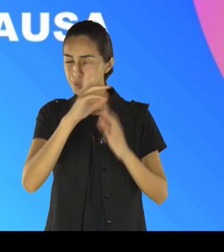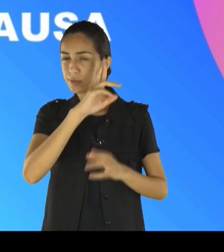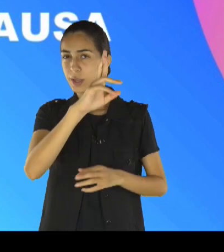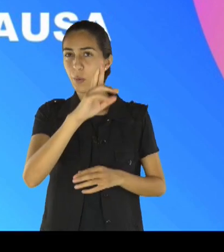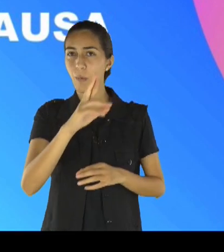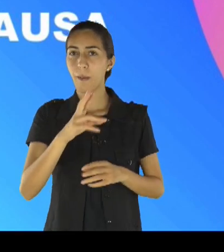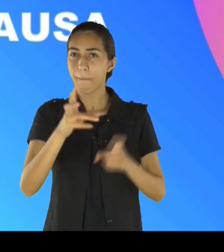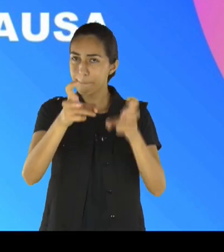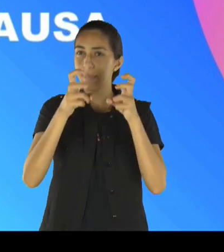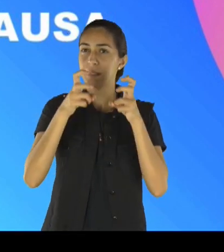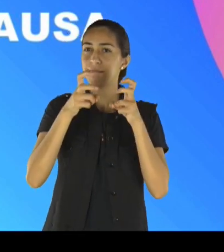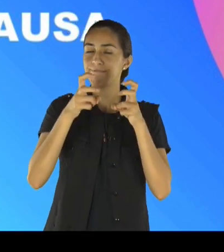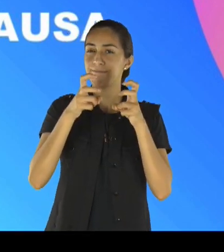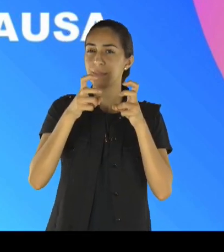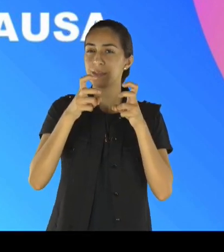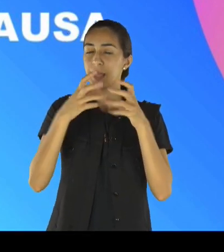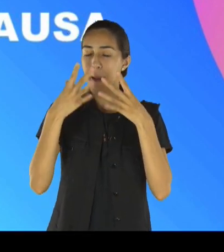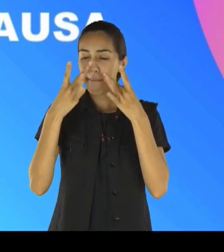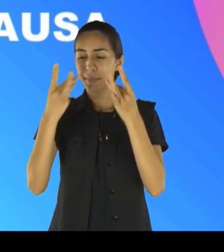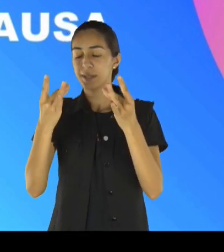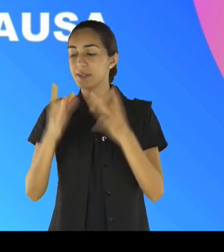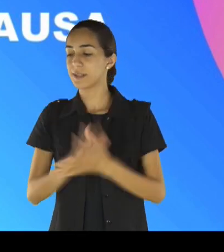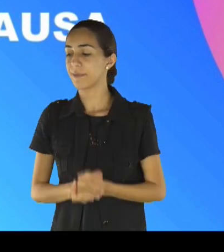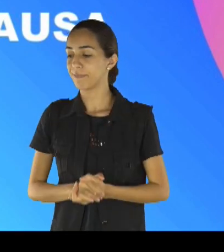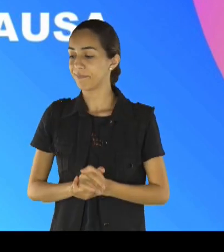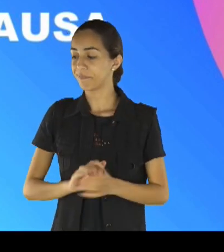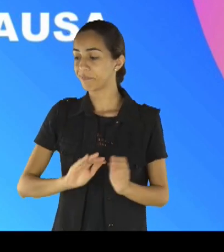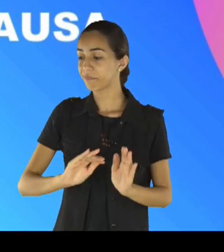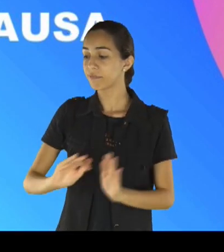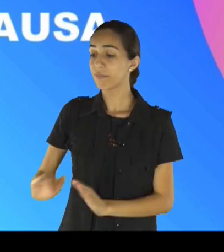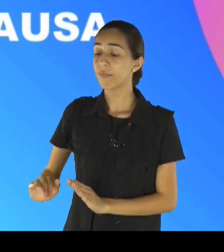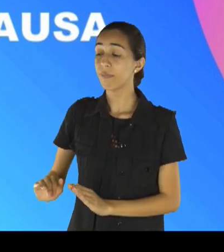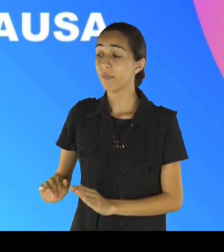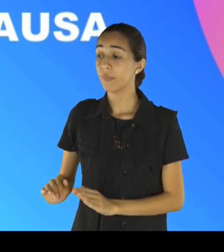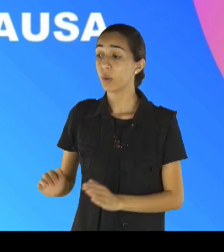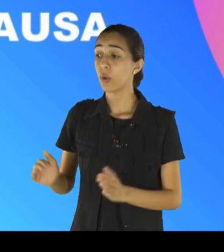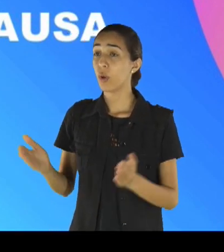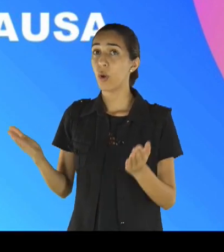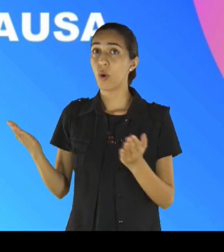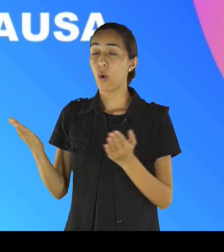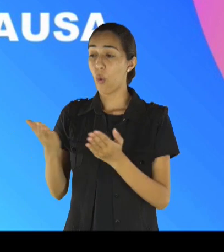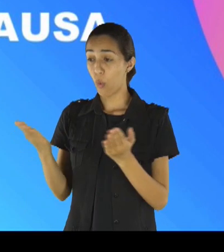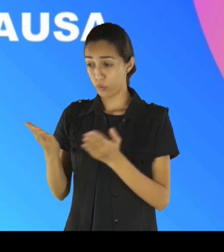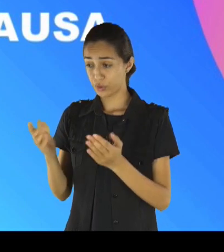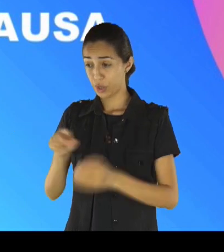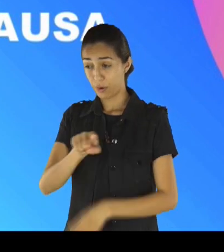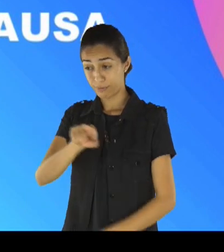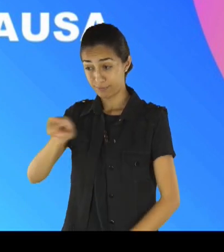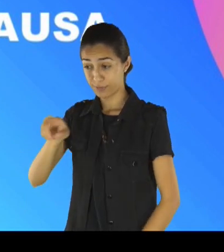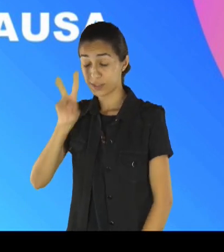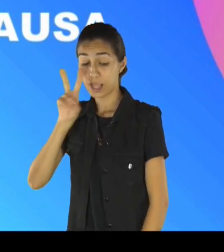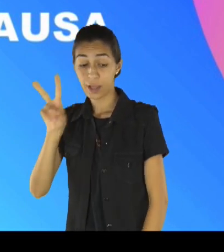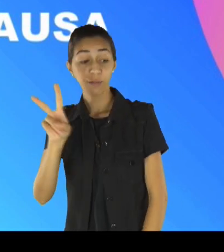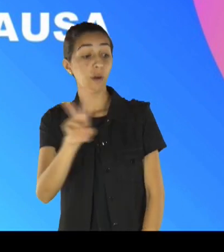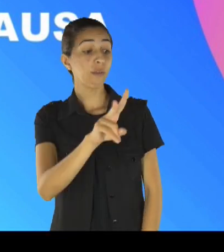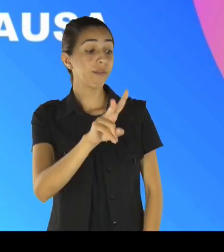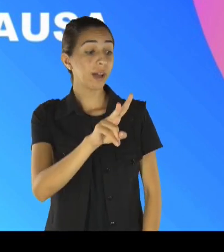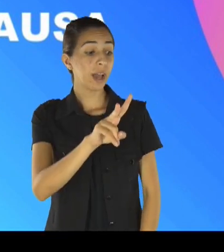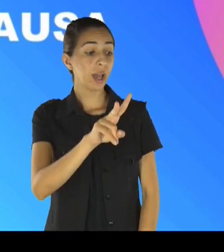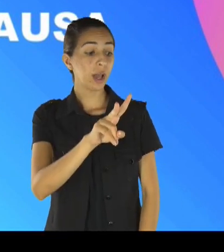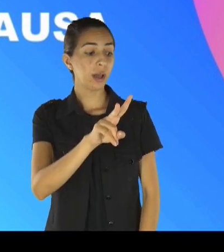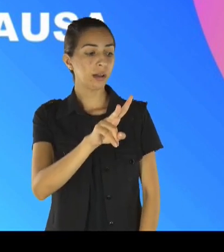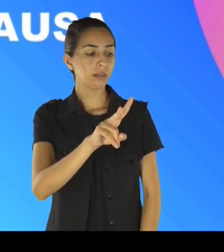lutar contra os inimigos, não se desanimem, nem tenham medo, não